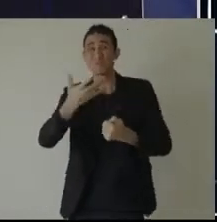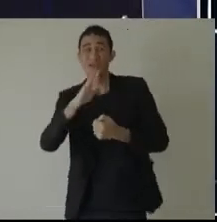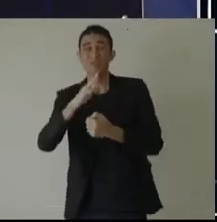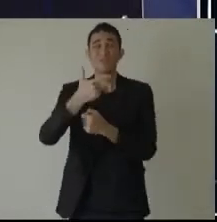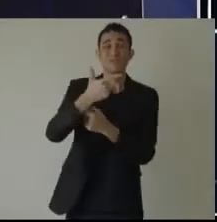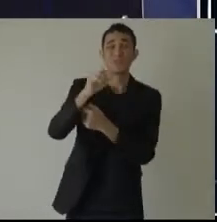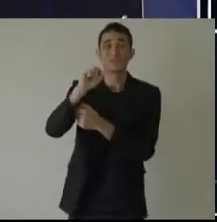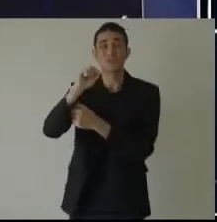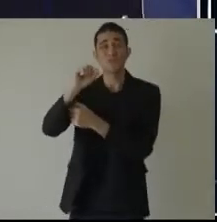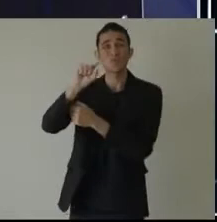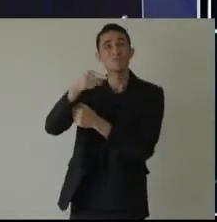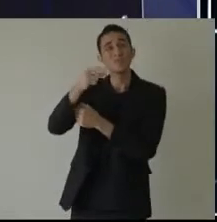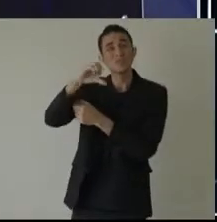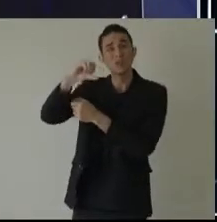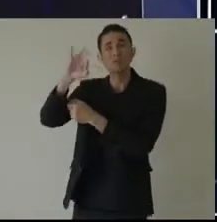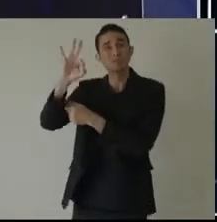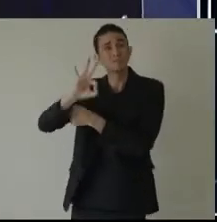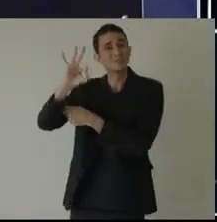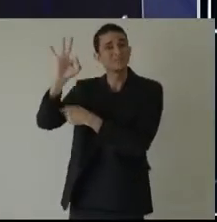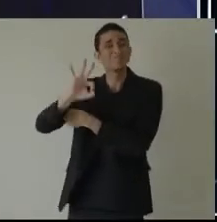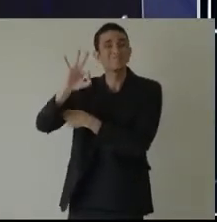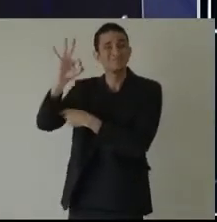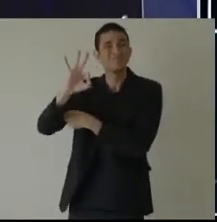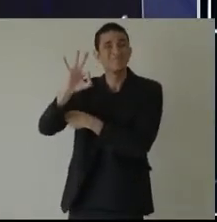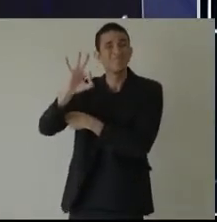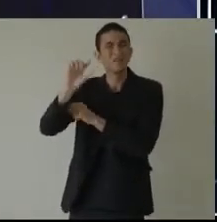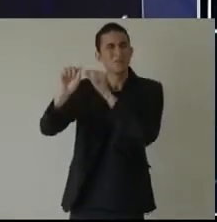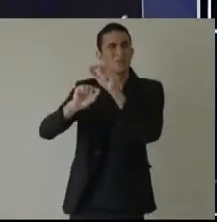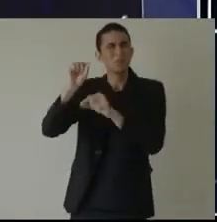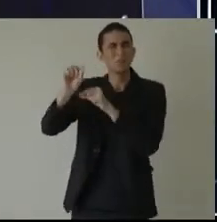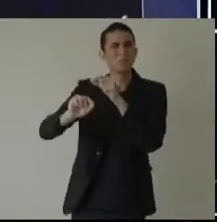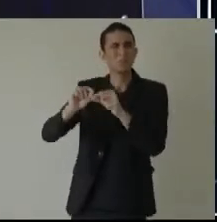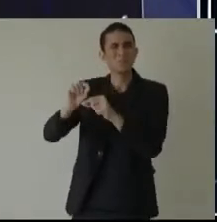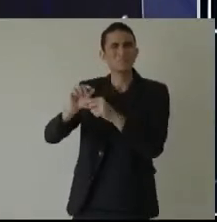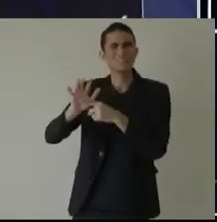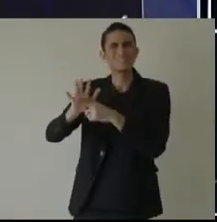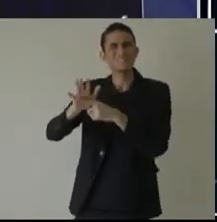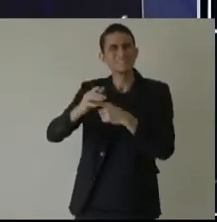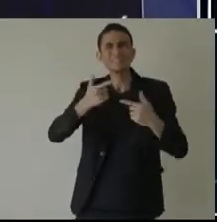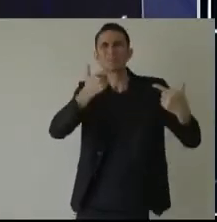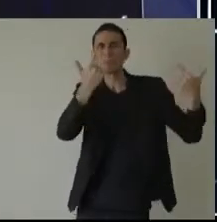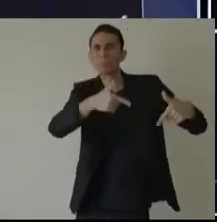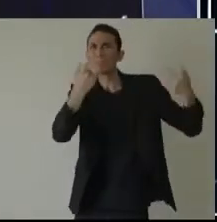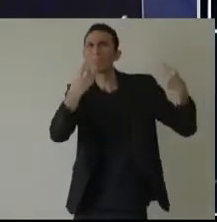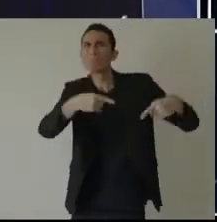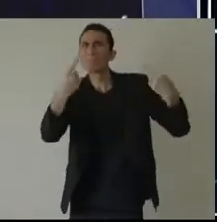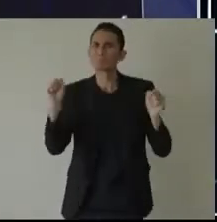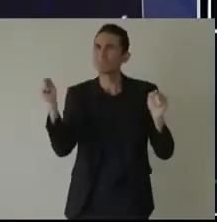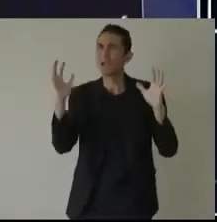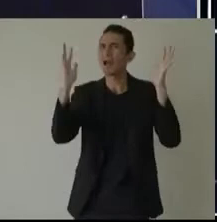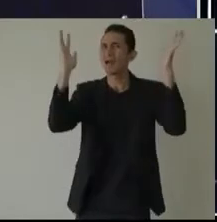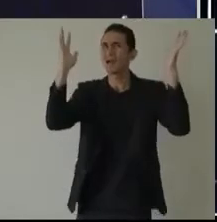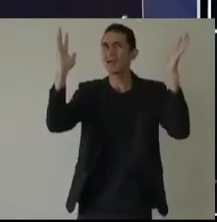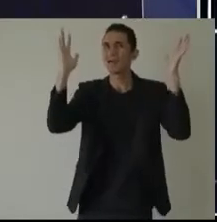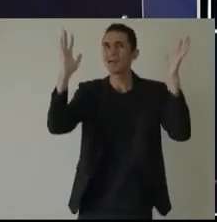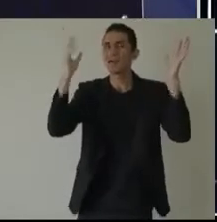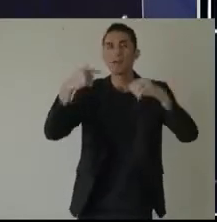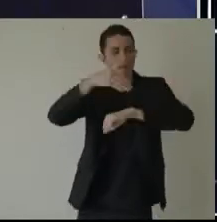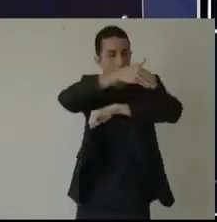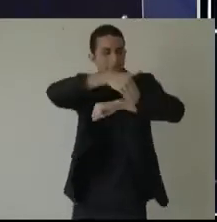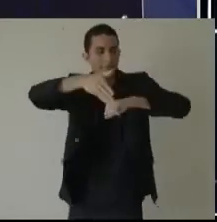competitividade e no preço dos produtos. A situação das vicinais é bem pior e